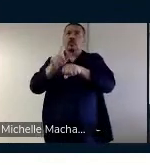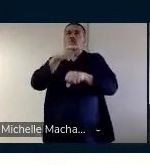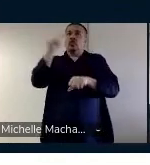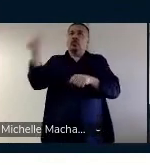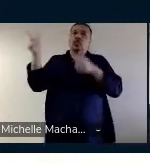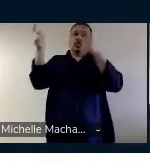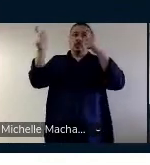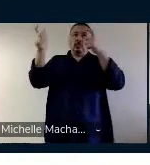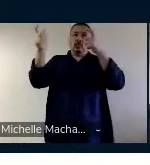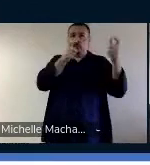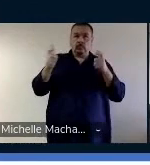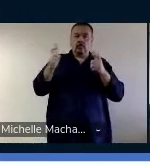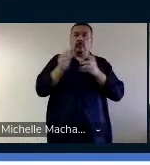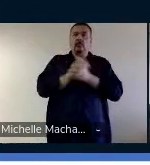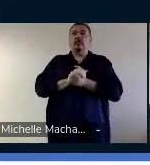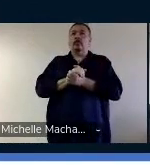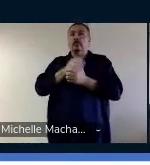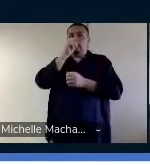outros lugares.